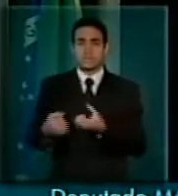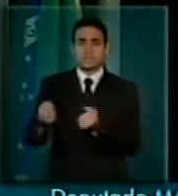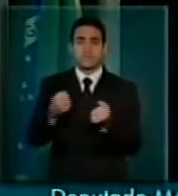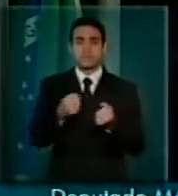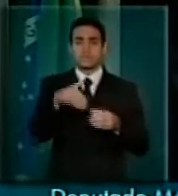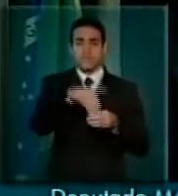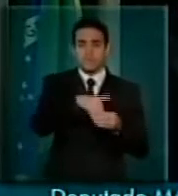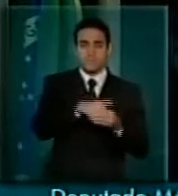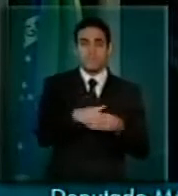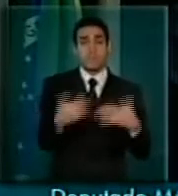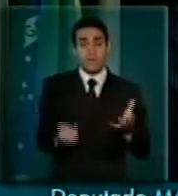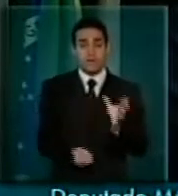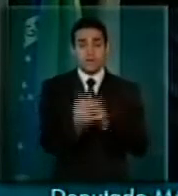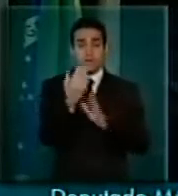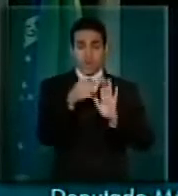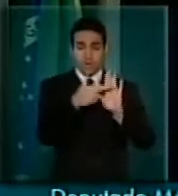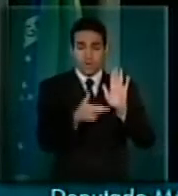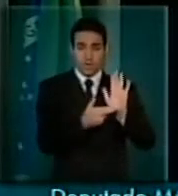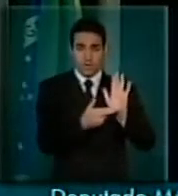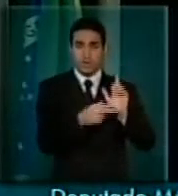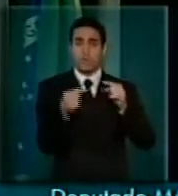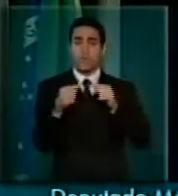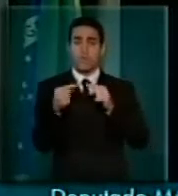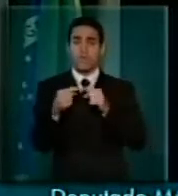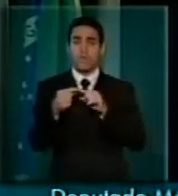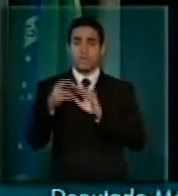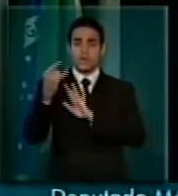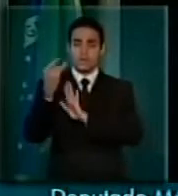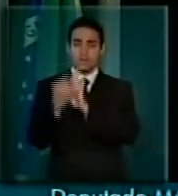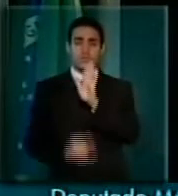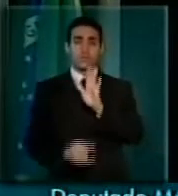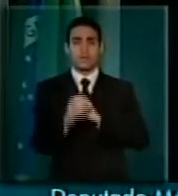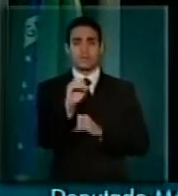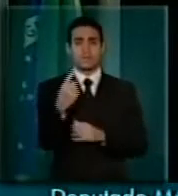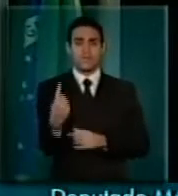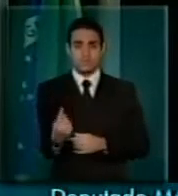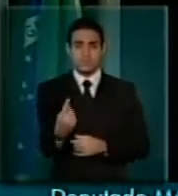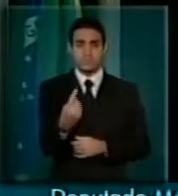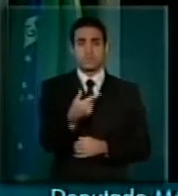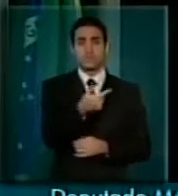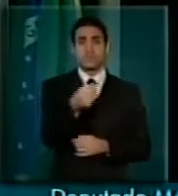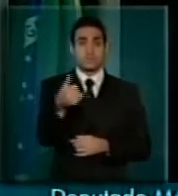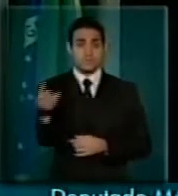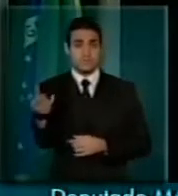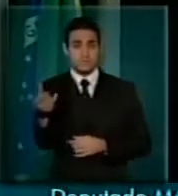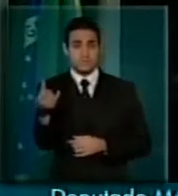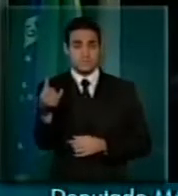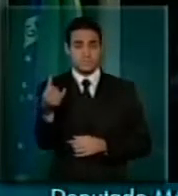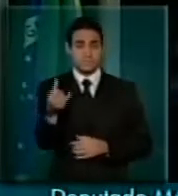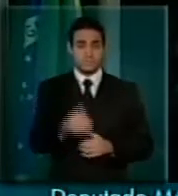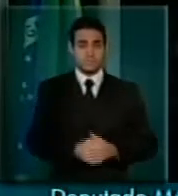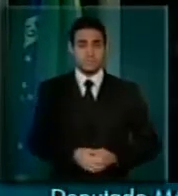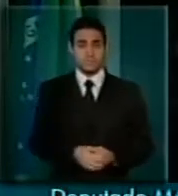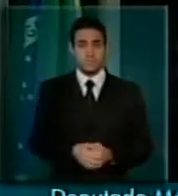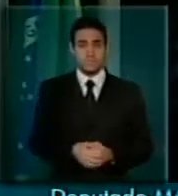as regras de acordo com a Resolução 01-2006. Aliás,